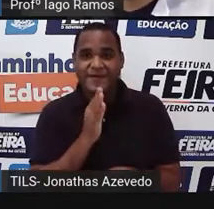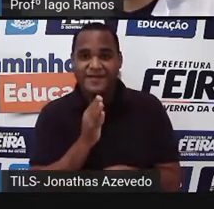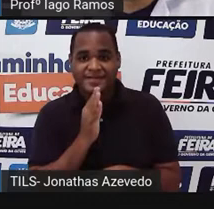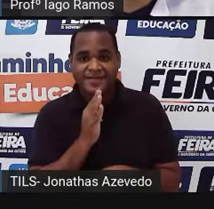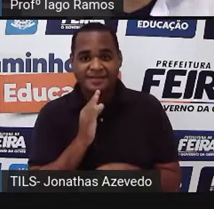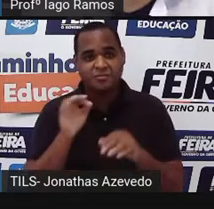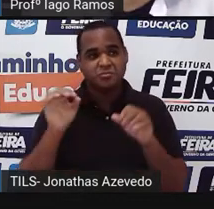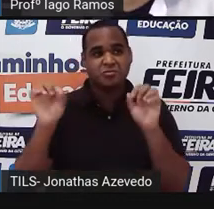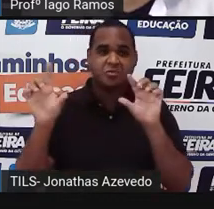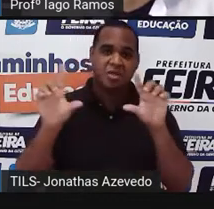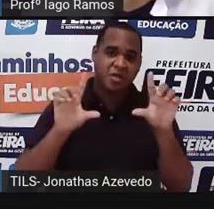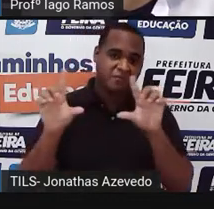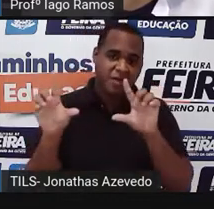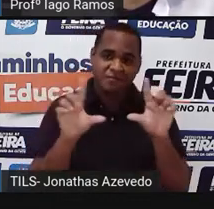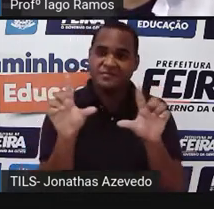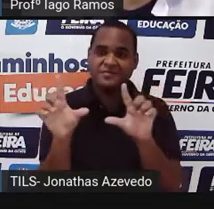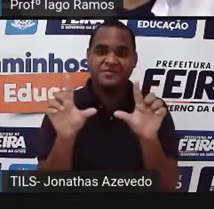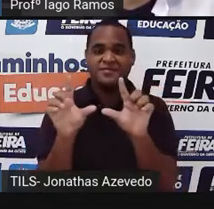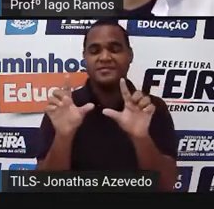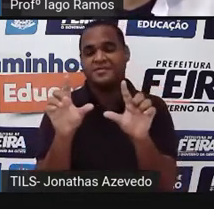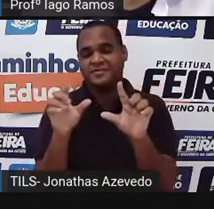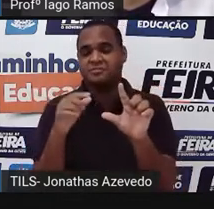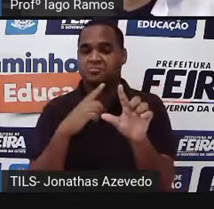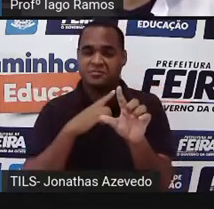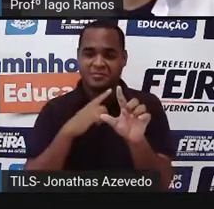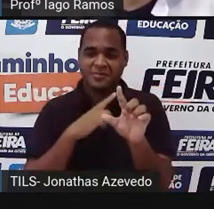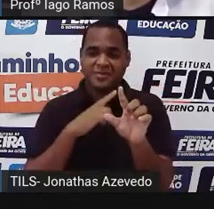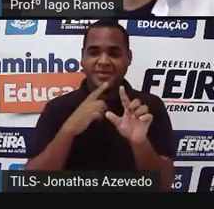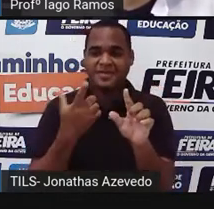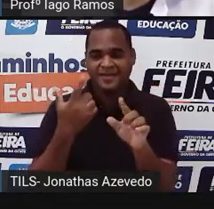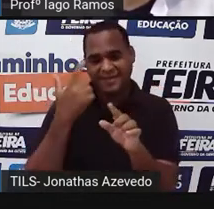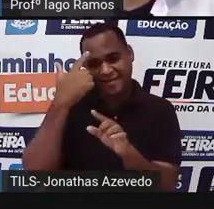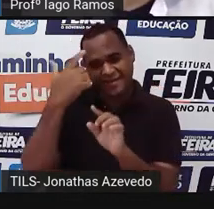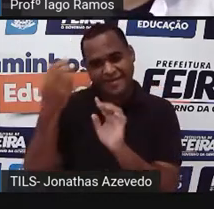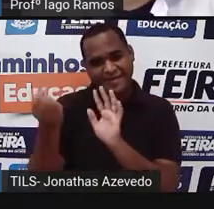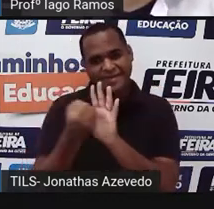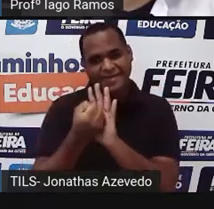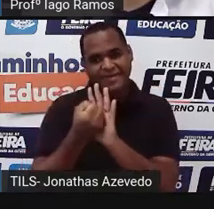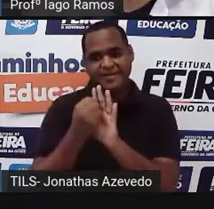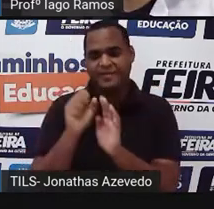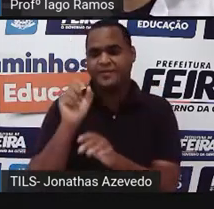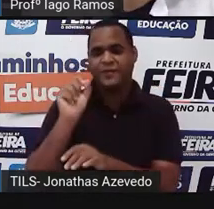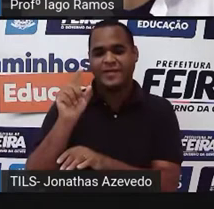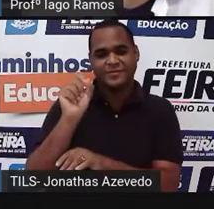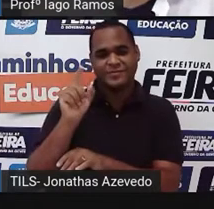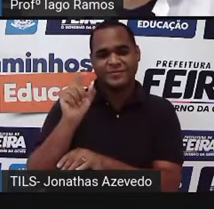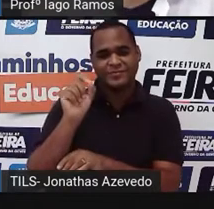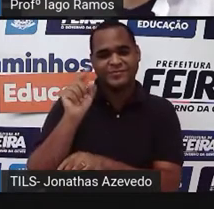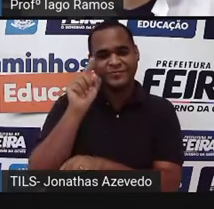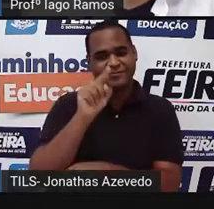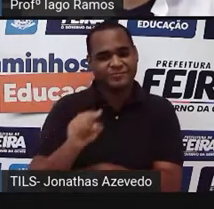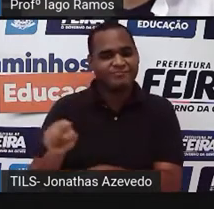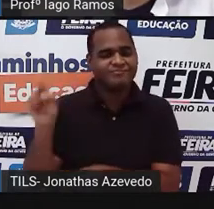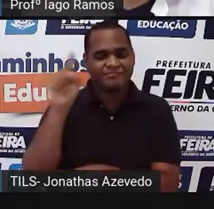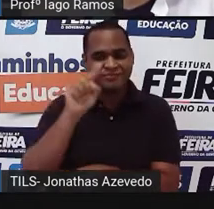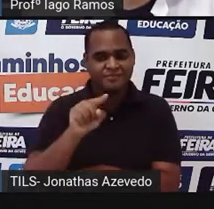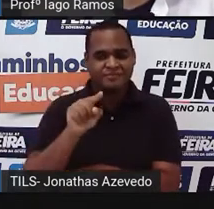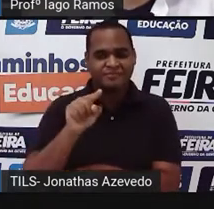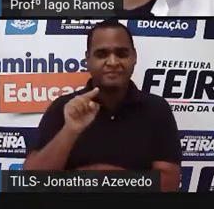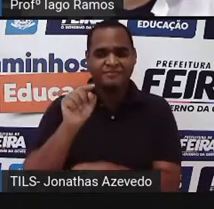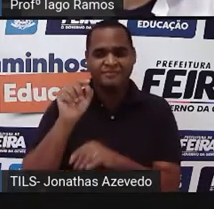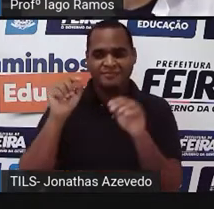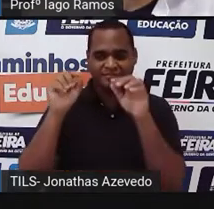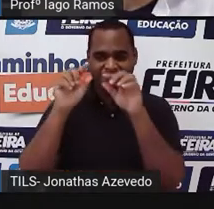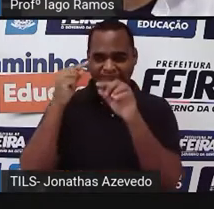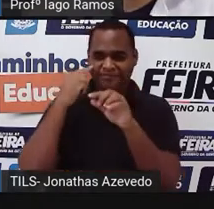TV, né? Essa logomarca é uma logomarca que tem um círculo azul, dentro desse círculo azul tem